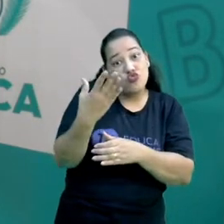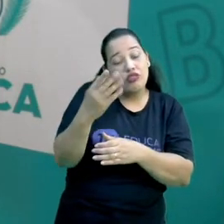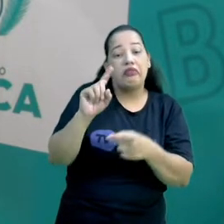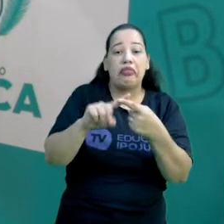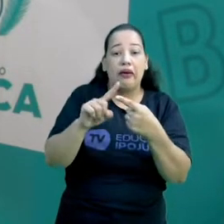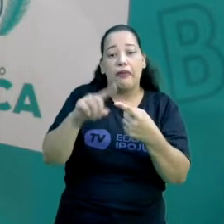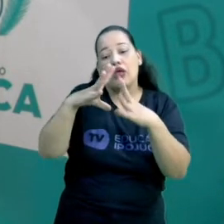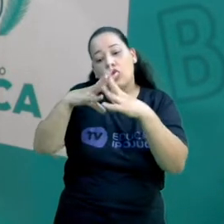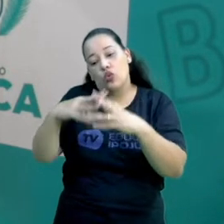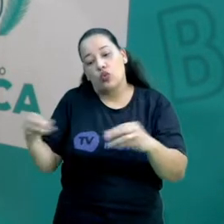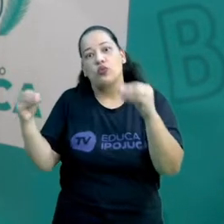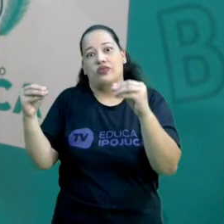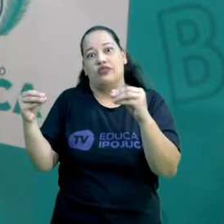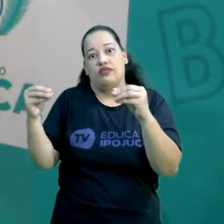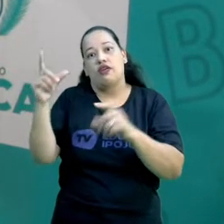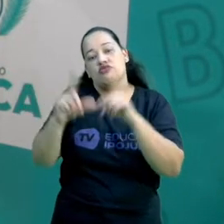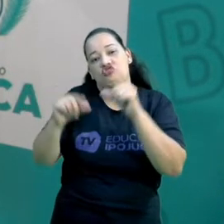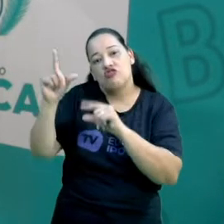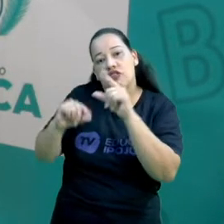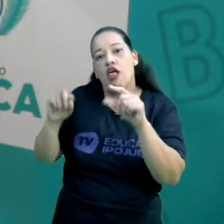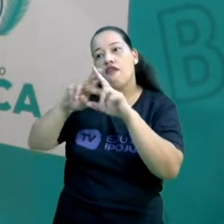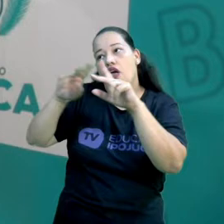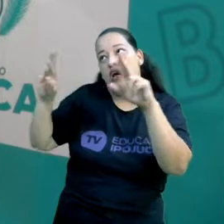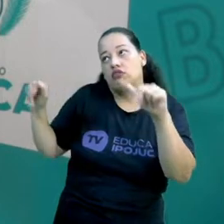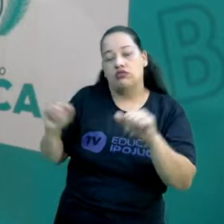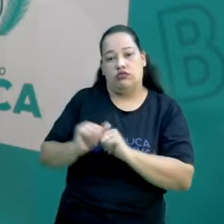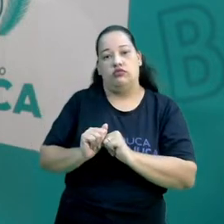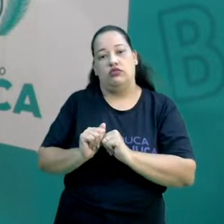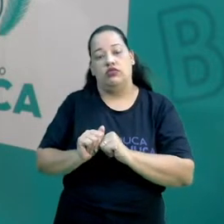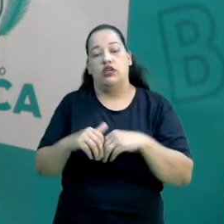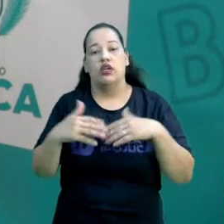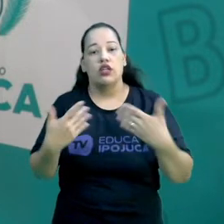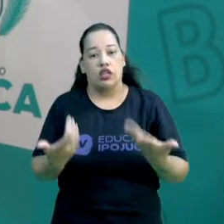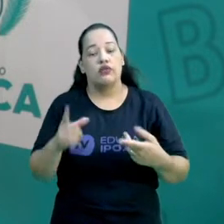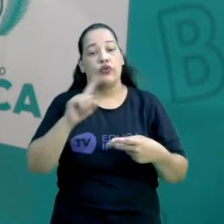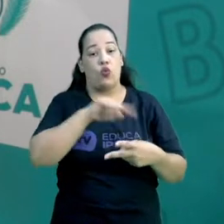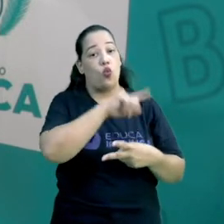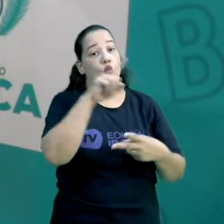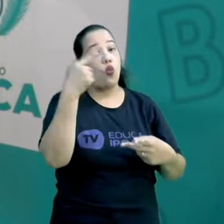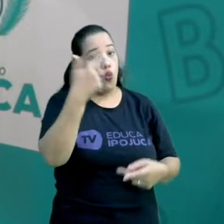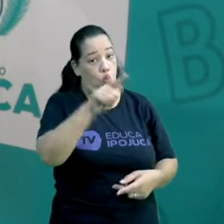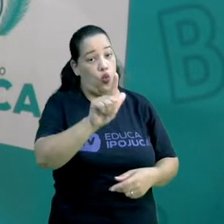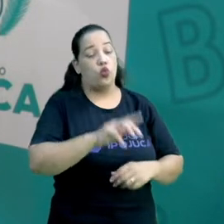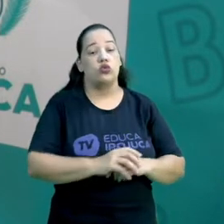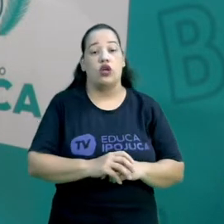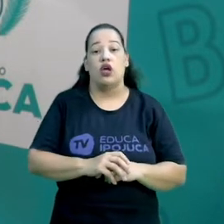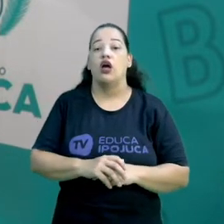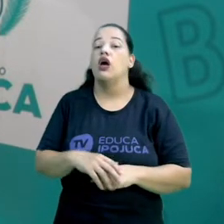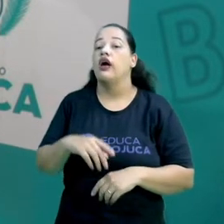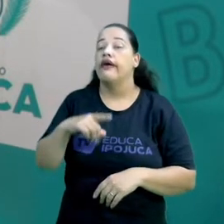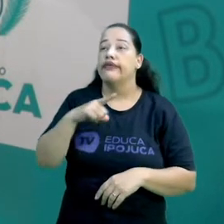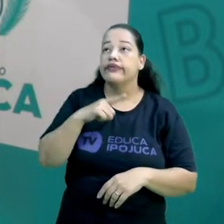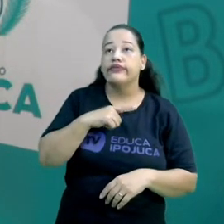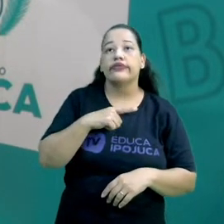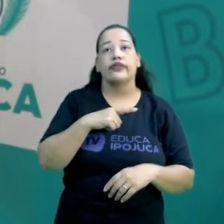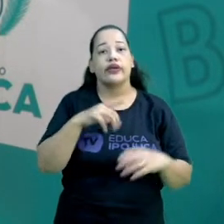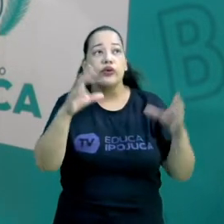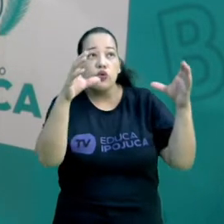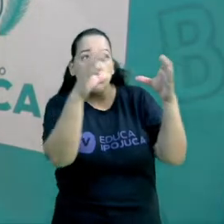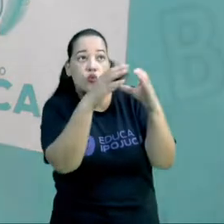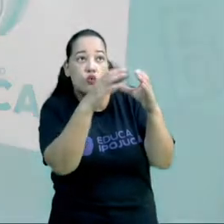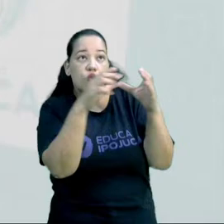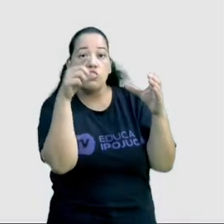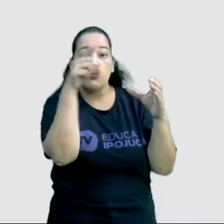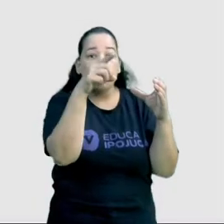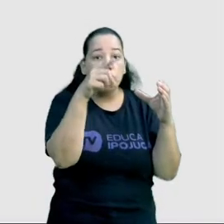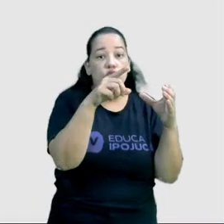Quando a gente encontra o que nós chamamos de nebulosas difusas, que são constituídas de material interestelar, ou seja, após